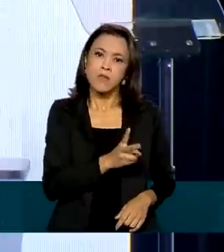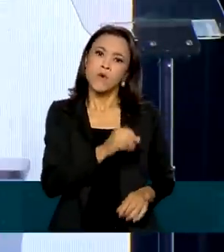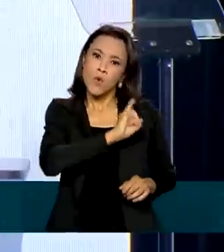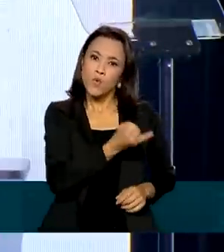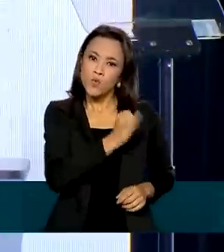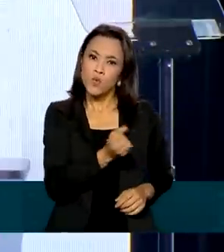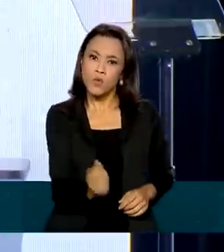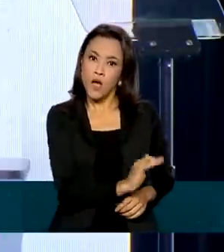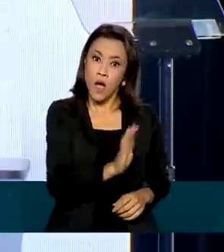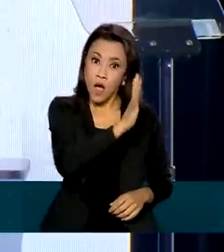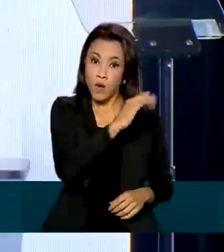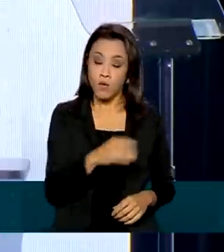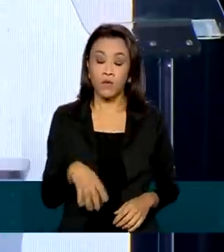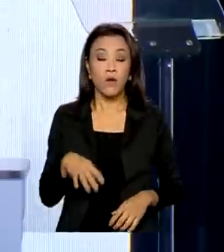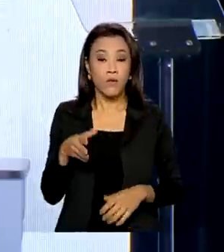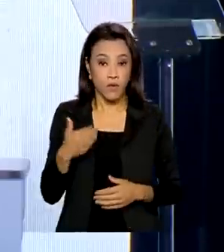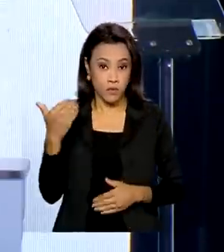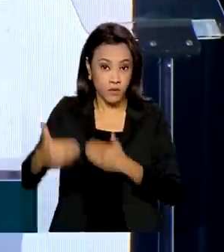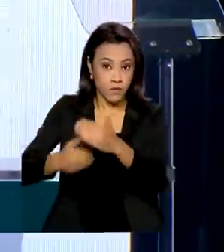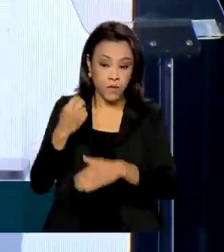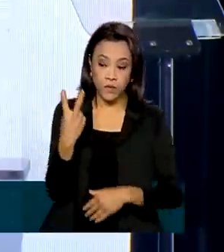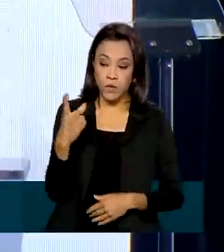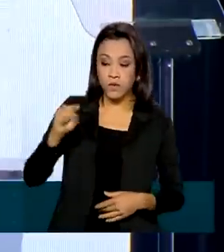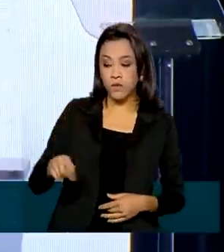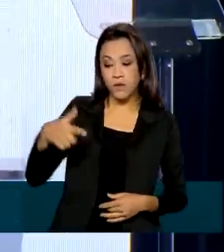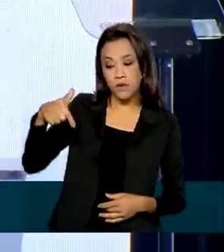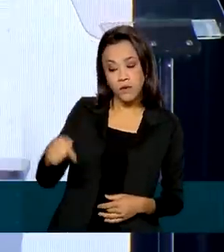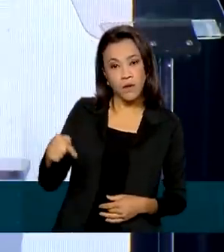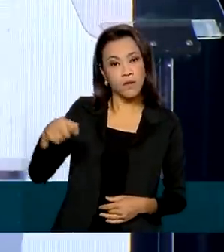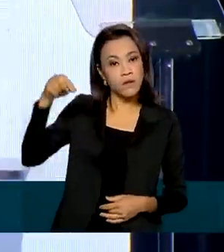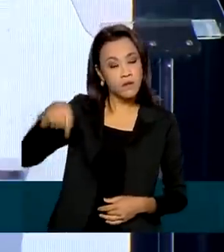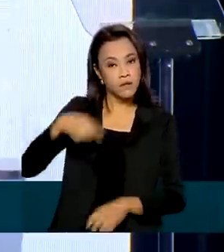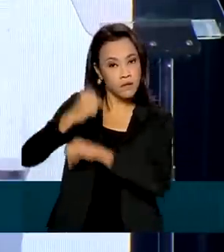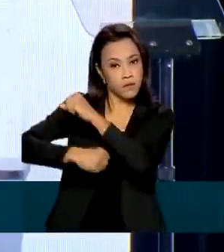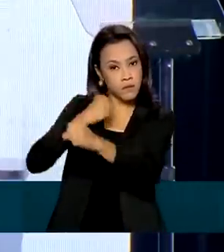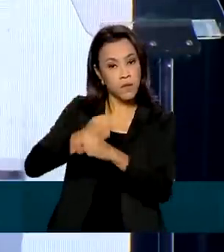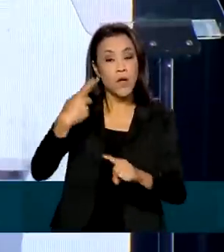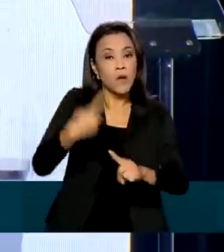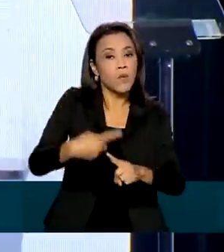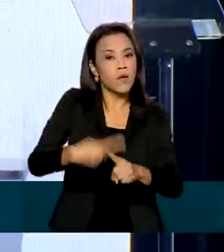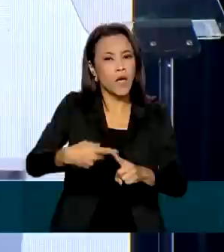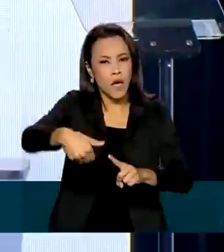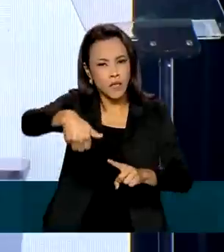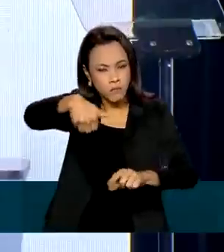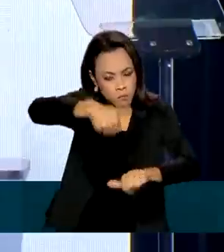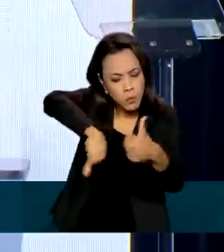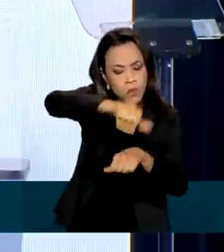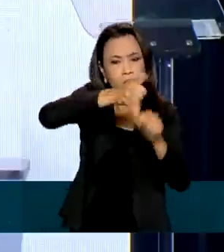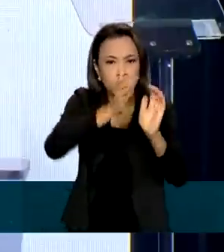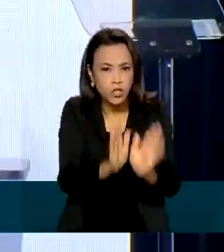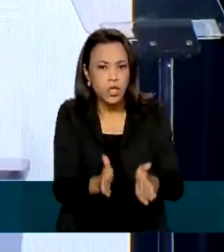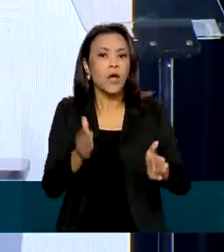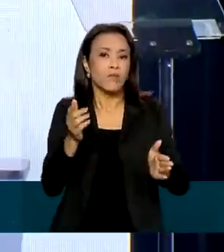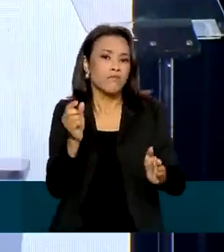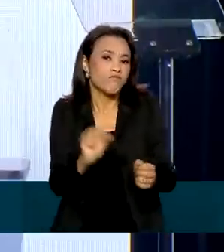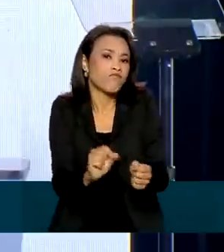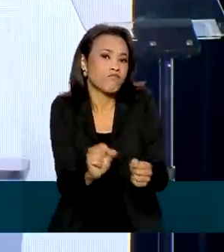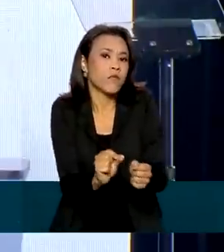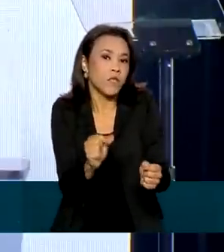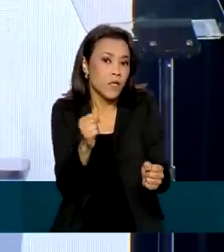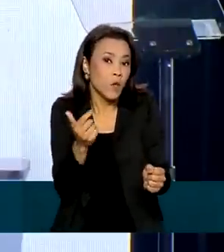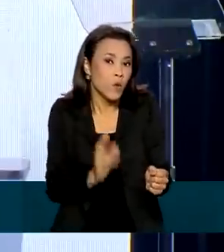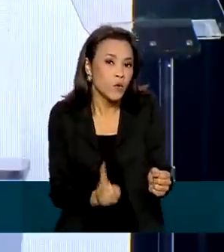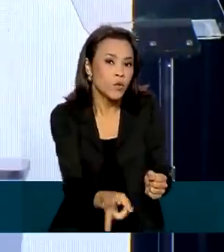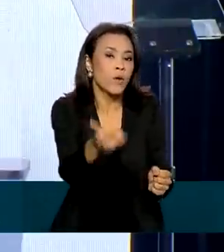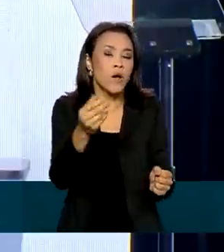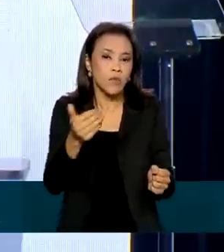,7%, 2% este ano. Porque as reformas estruturais já foram feitas e nós já estamos avançando. E ainda falta, talvez